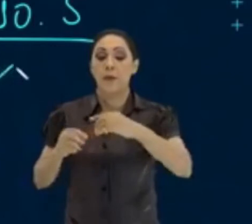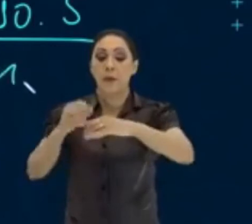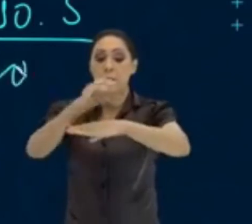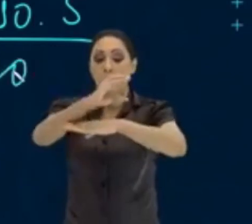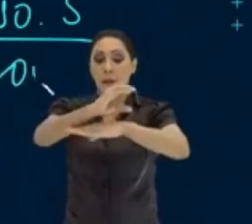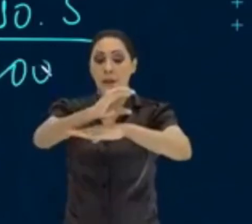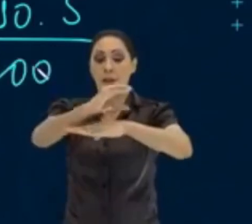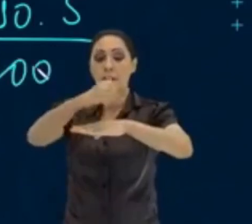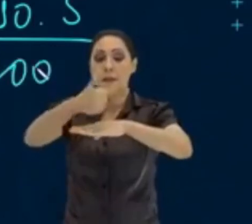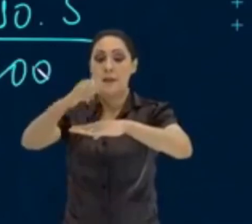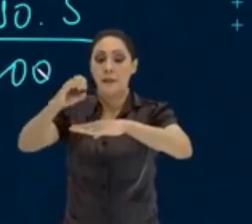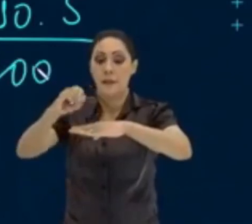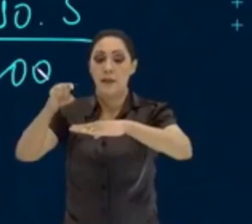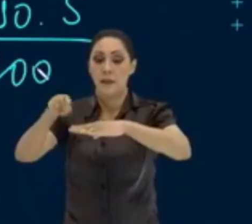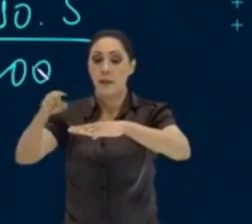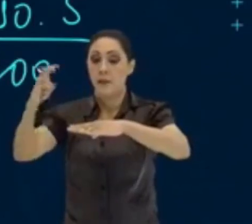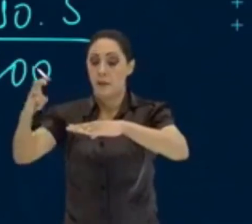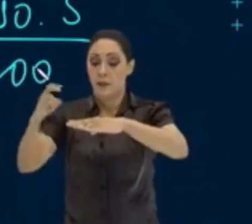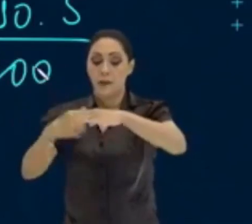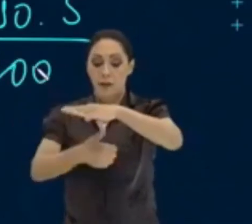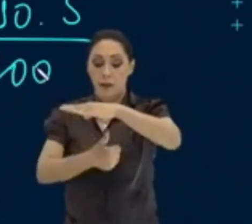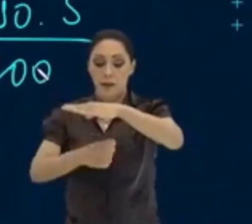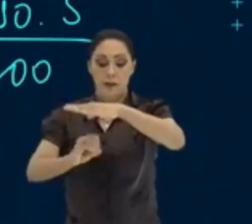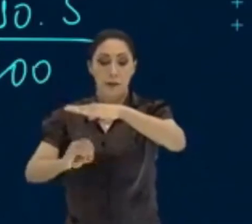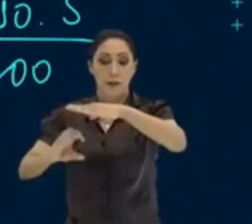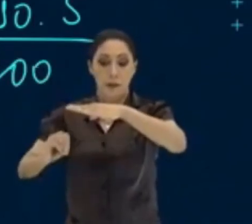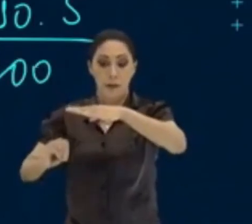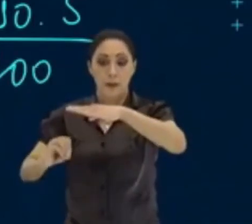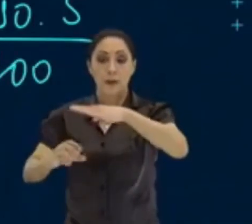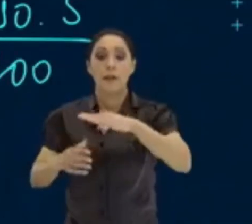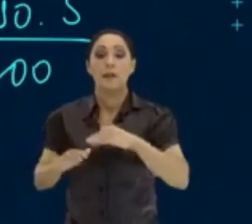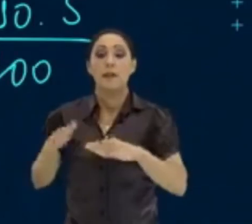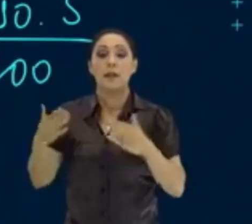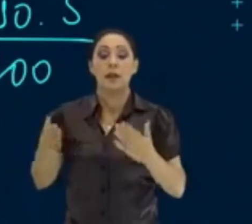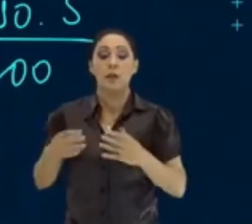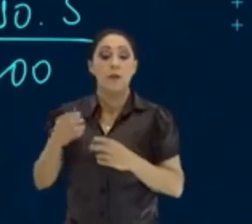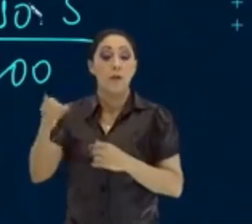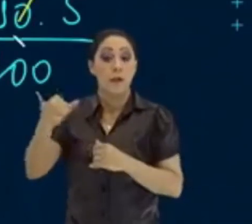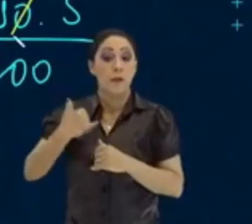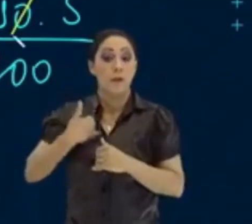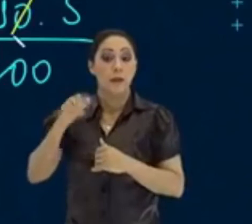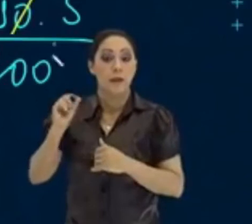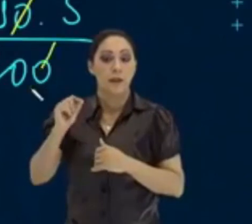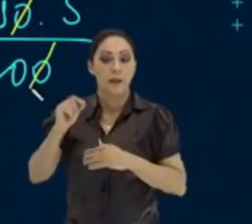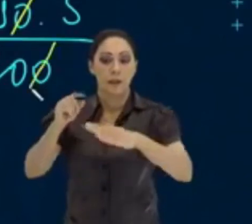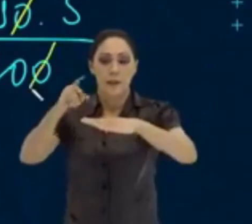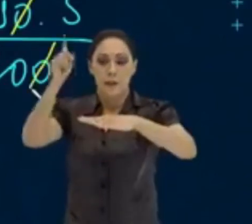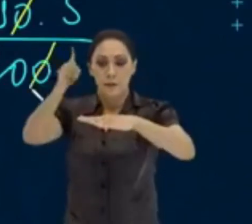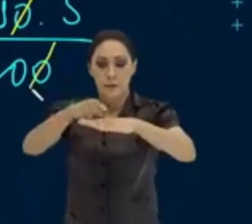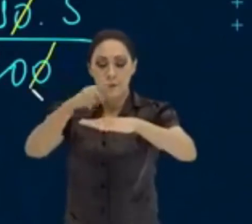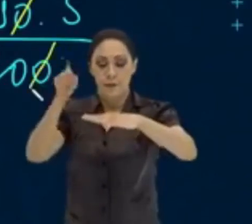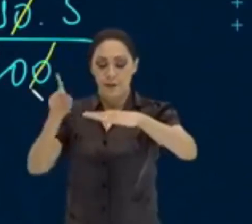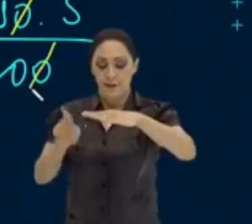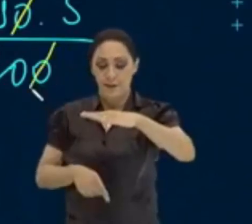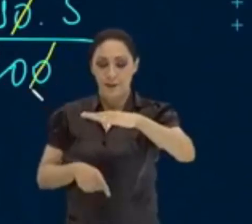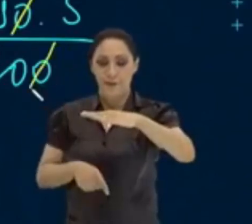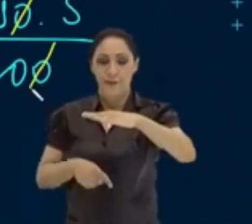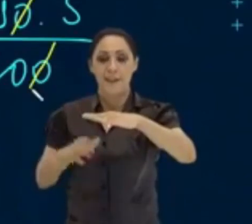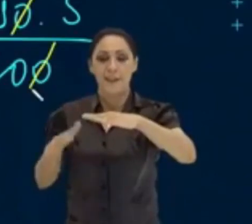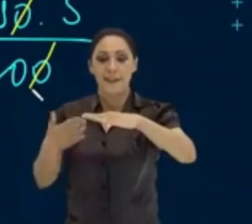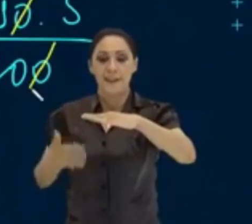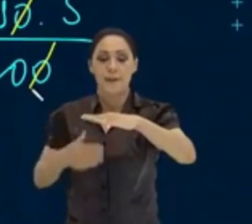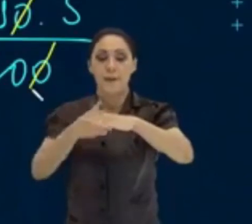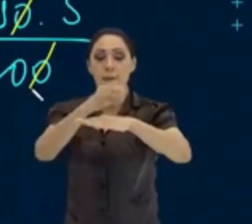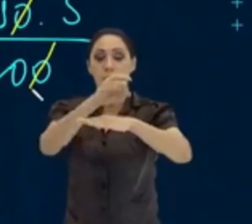100. Então, você vai ter... Fala para mim aqui. Toma, palhaço, muito bem. Então, vai